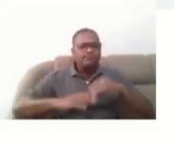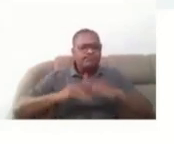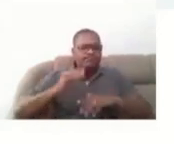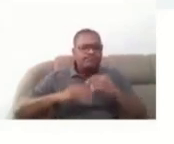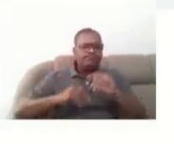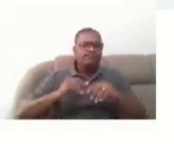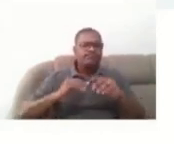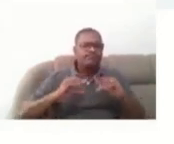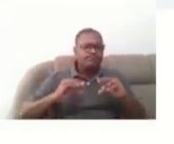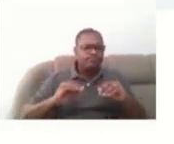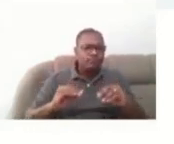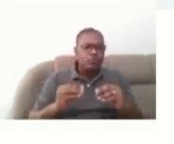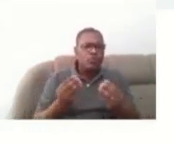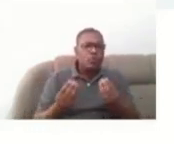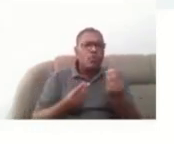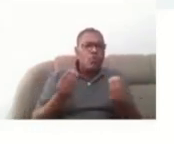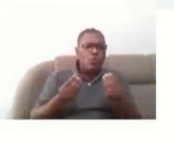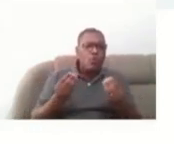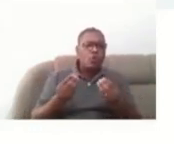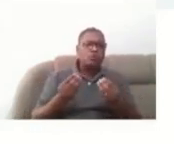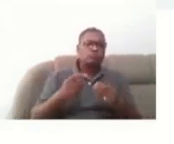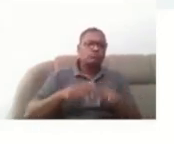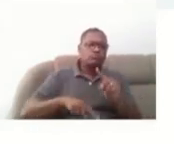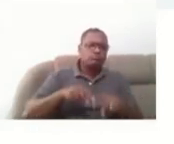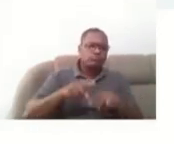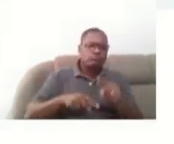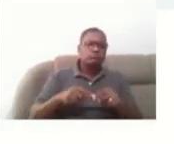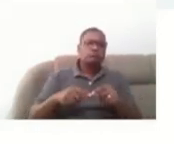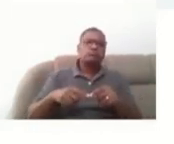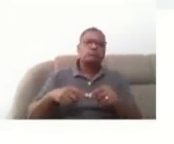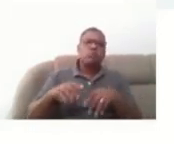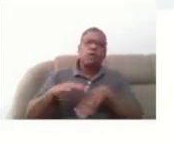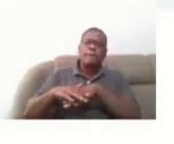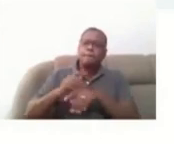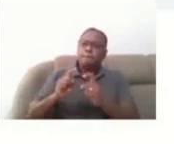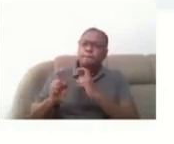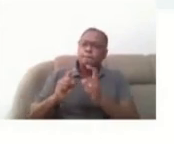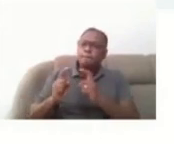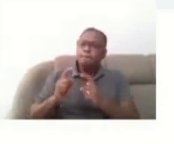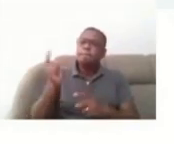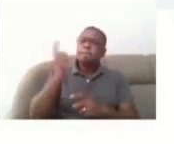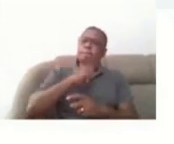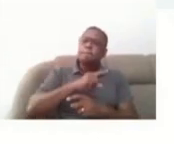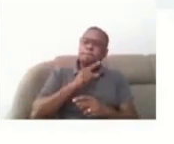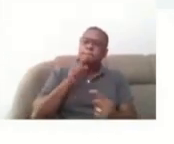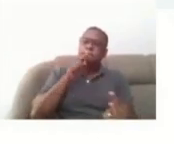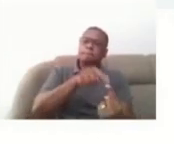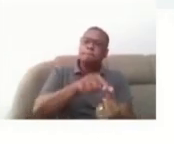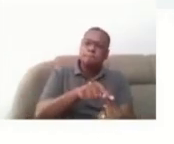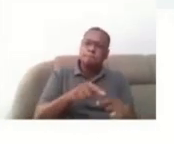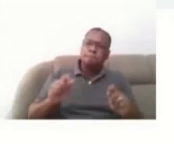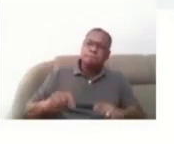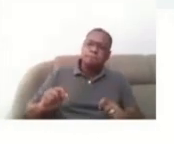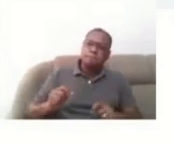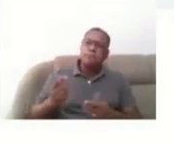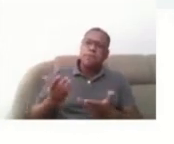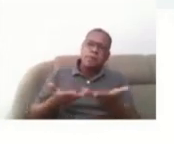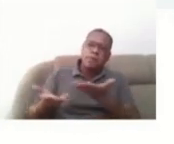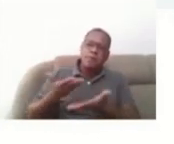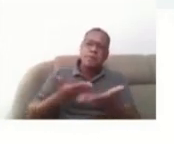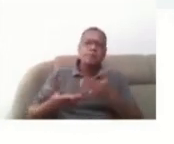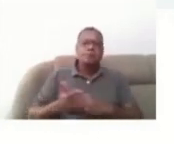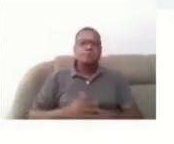né? E discutiu sobre os resultados alcançados, tá? Esse curso foi